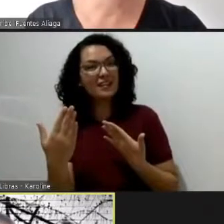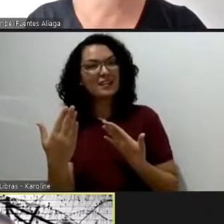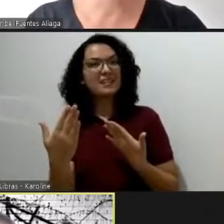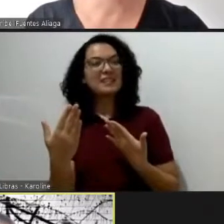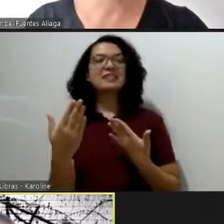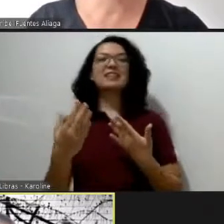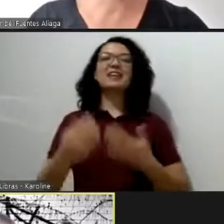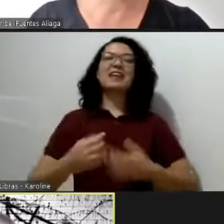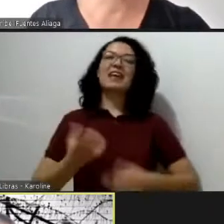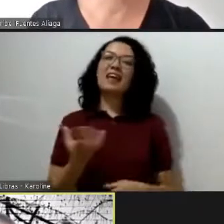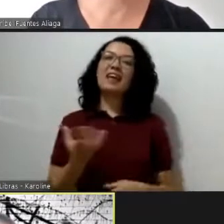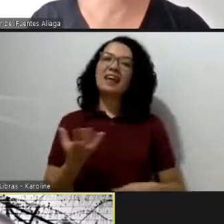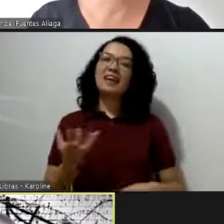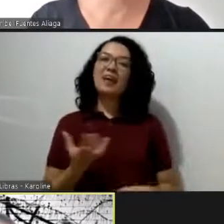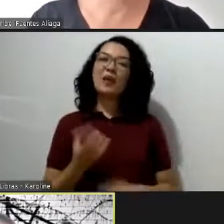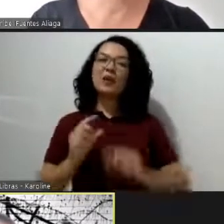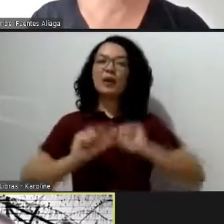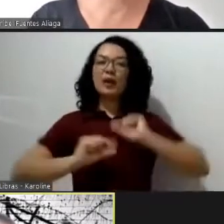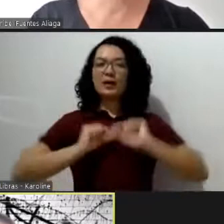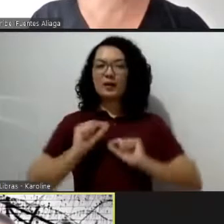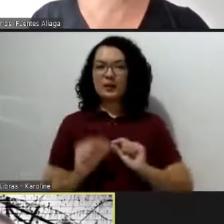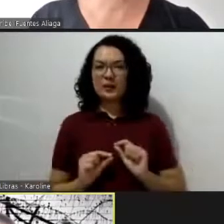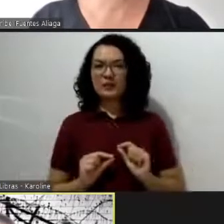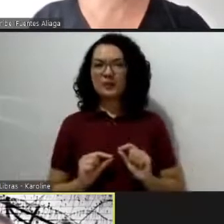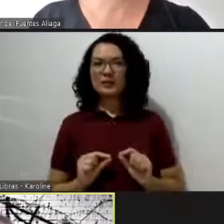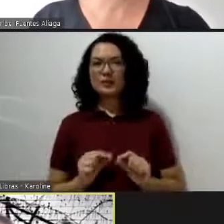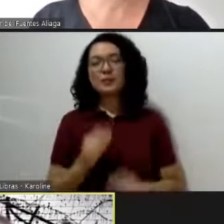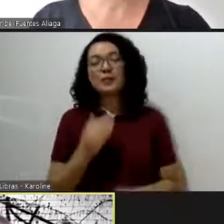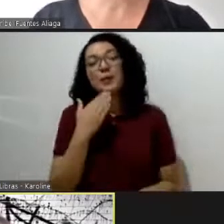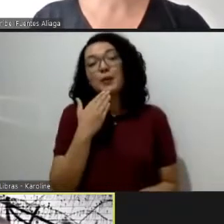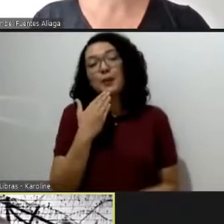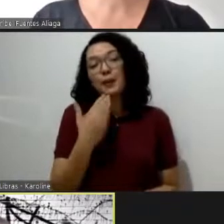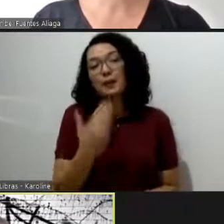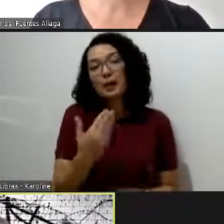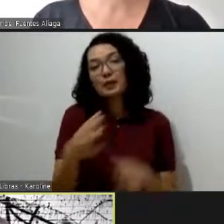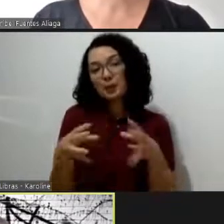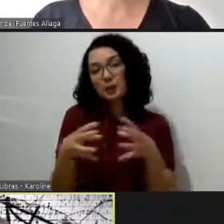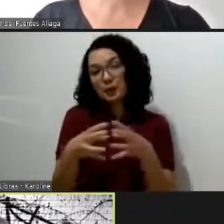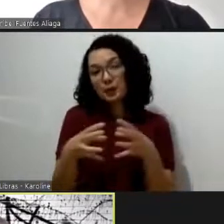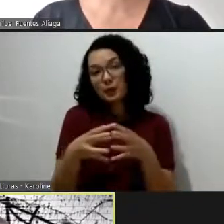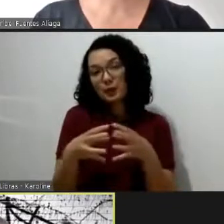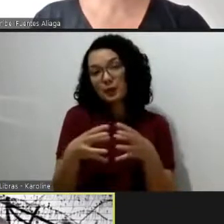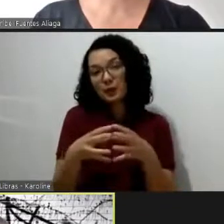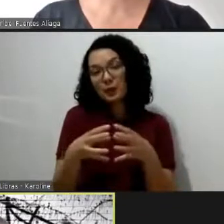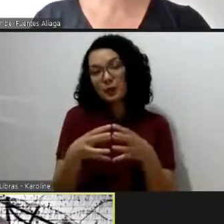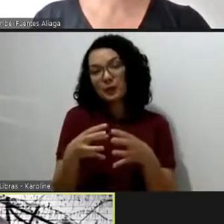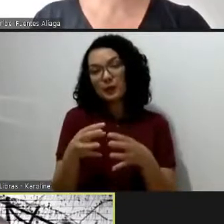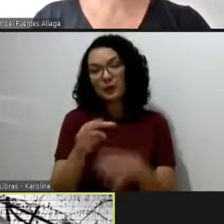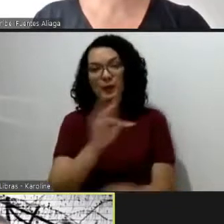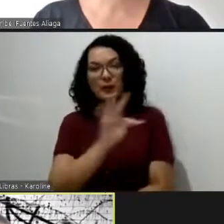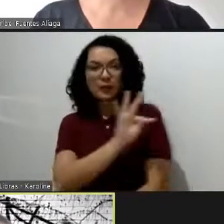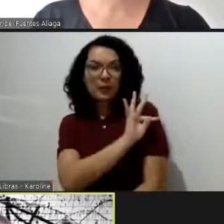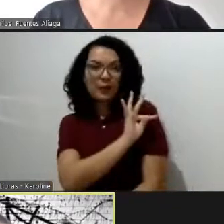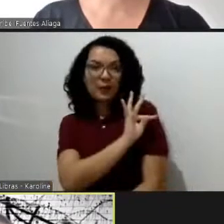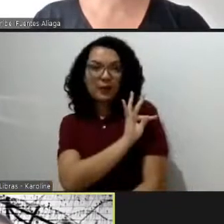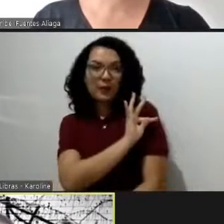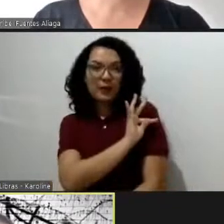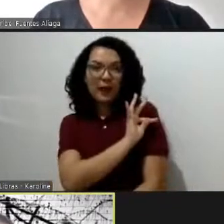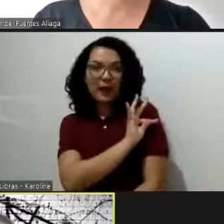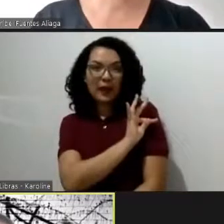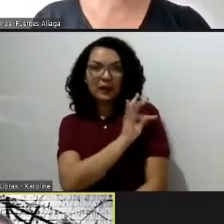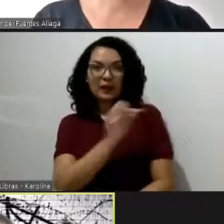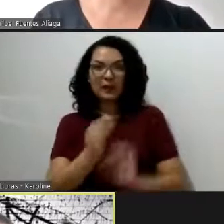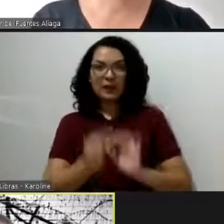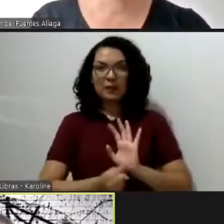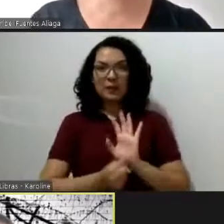participação das três, peço a equipe presente para teletransportar os